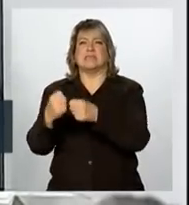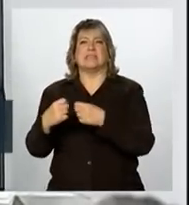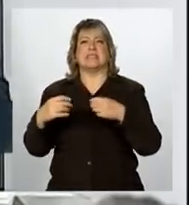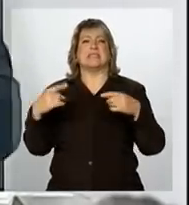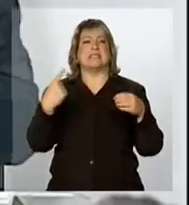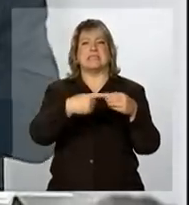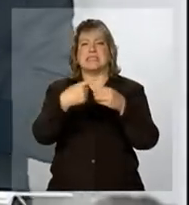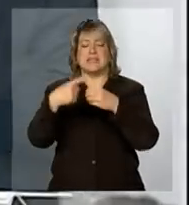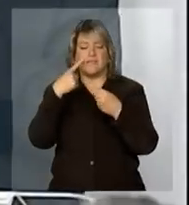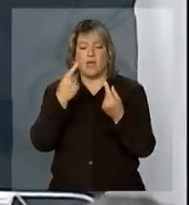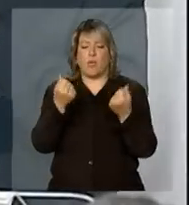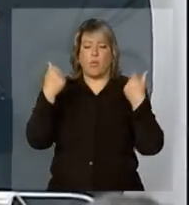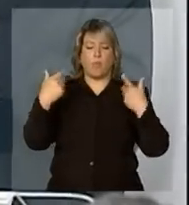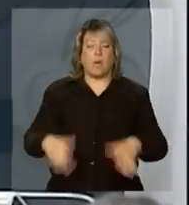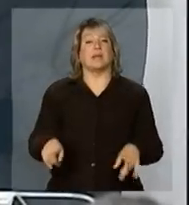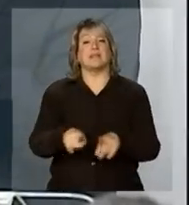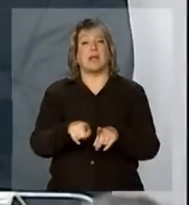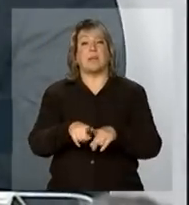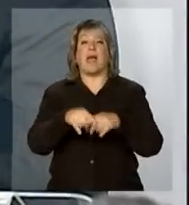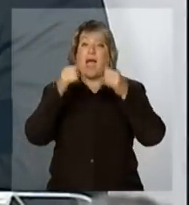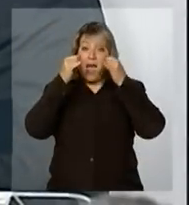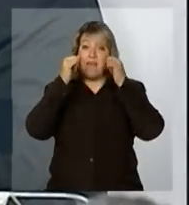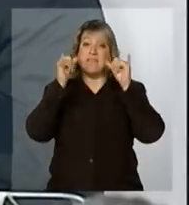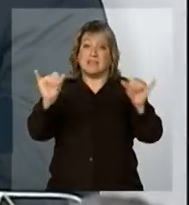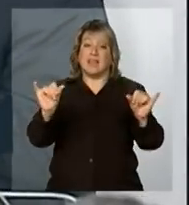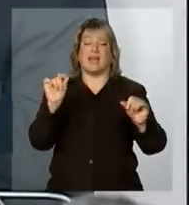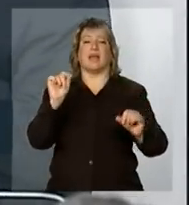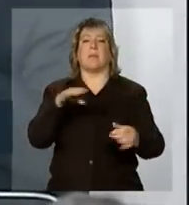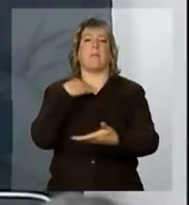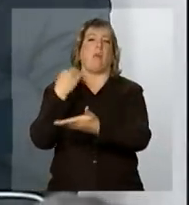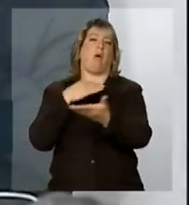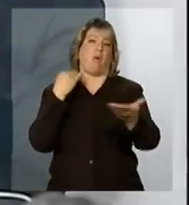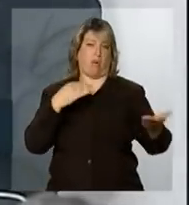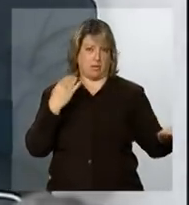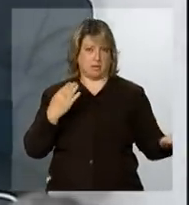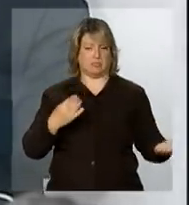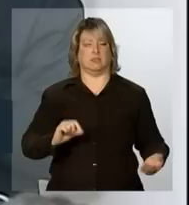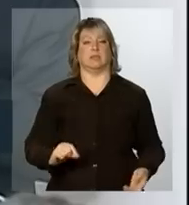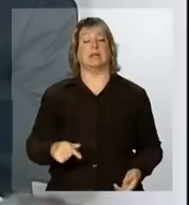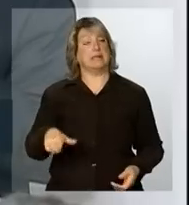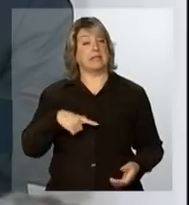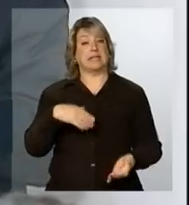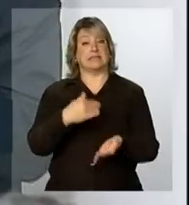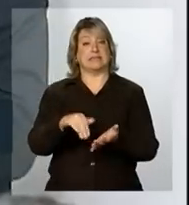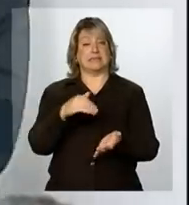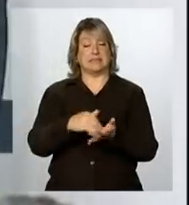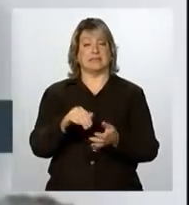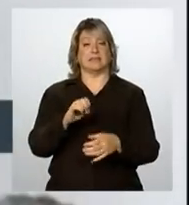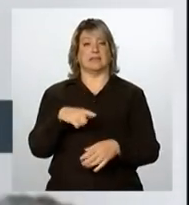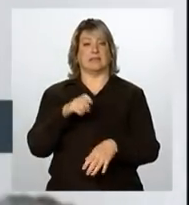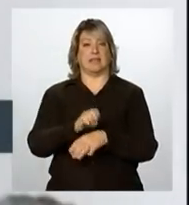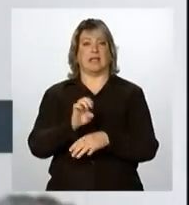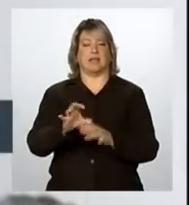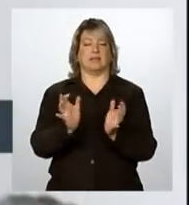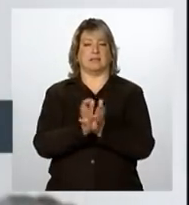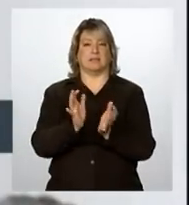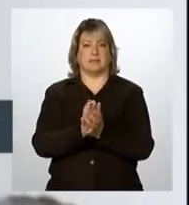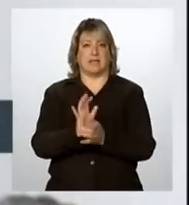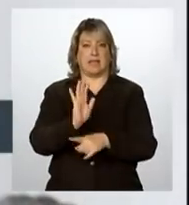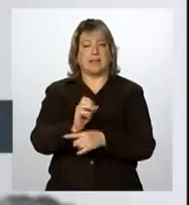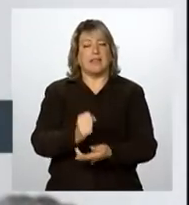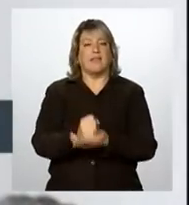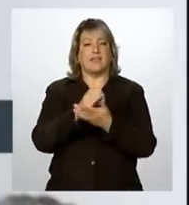evitar a perda de vidas humanas. Aí, a Secretaria Nacional de Defesa Civil vai iniciar esse